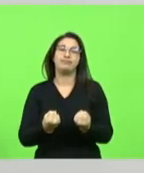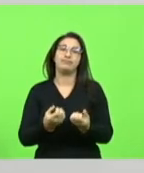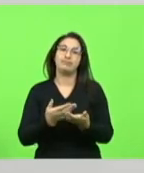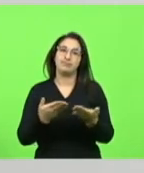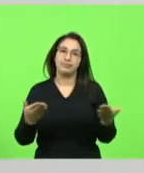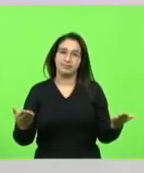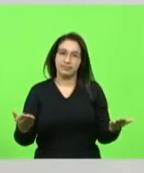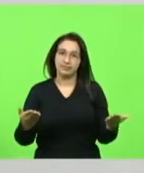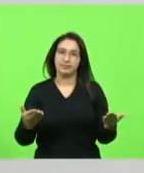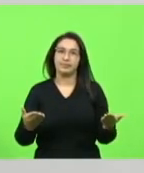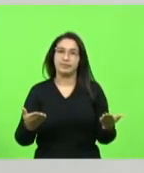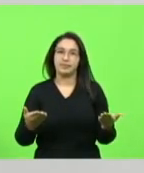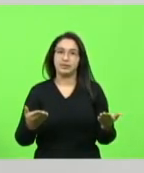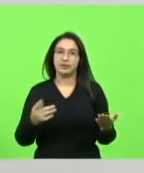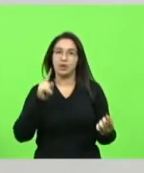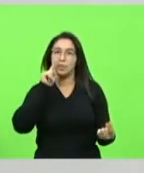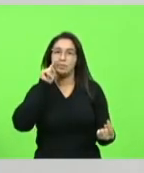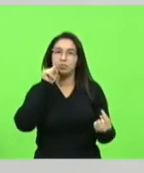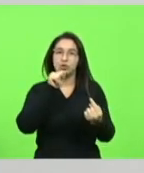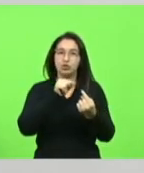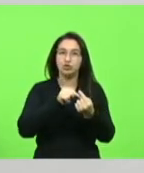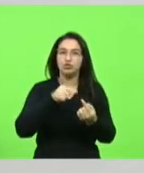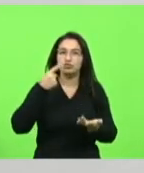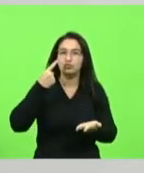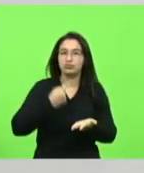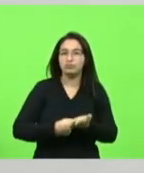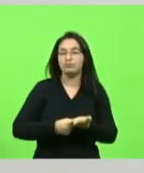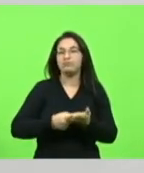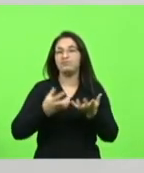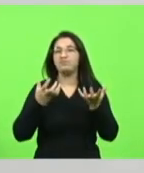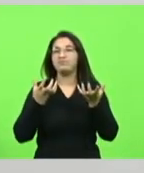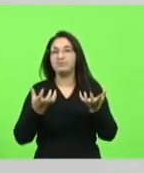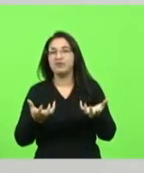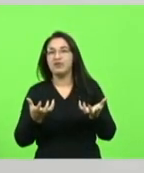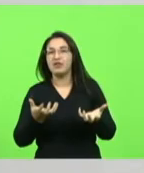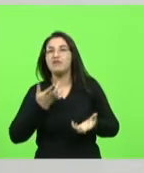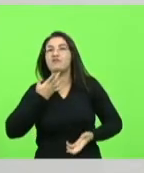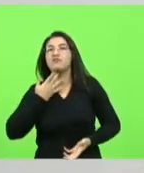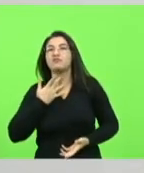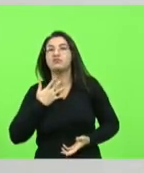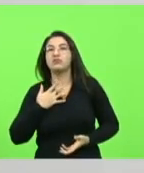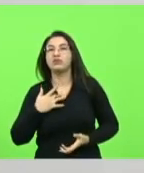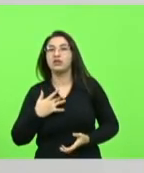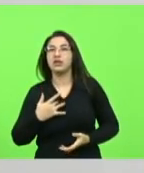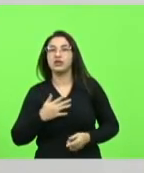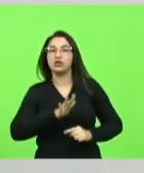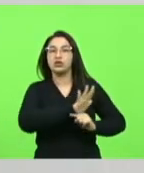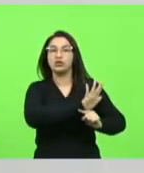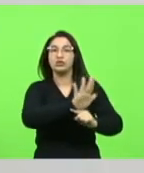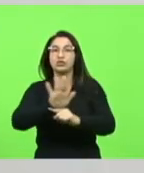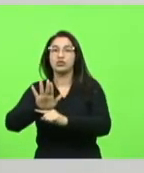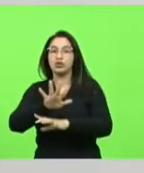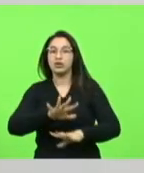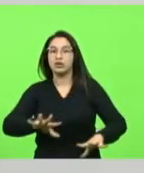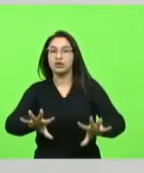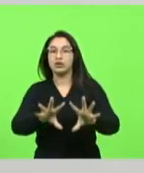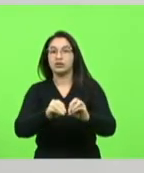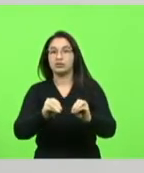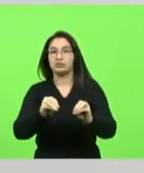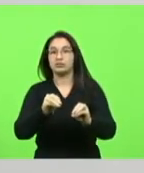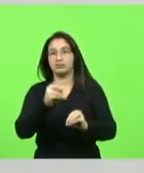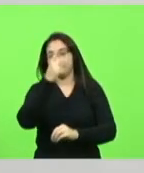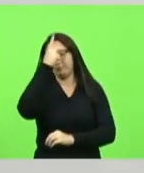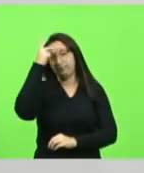com objetivo e com ideais de fazer o bem para o coletivo e não